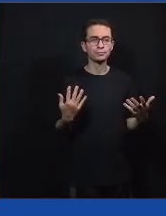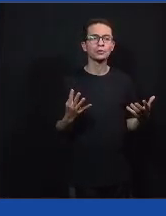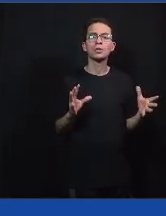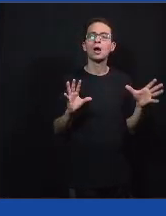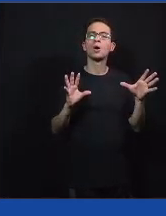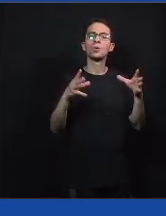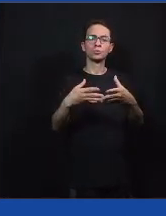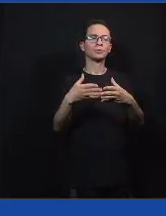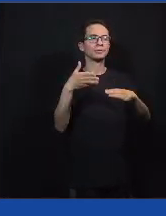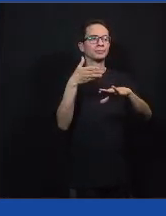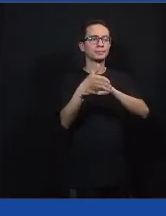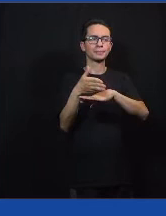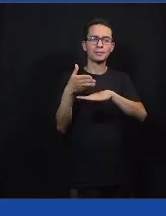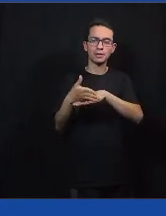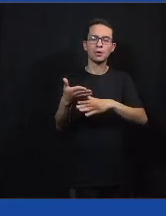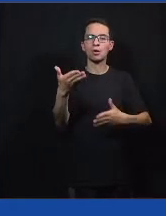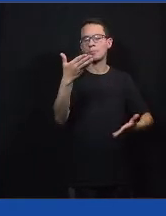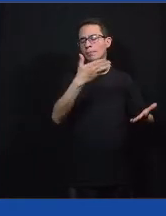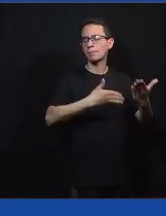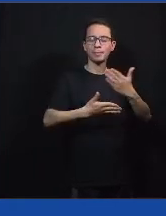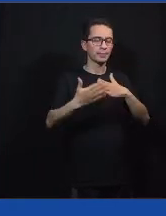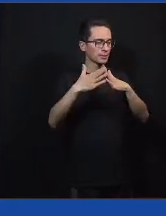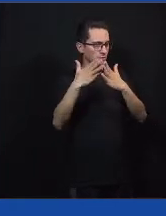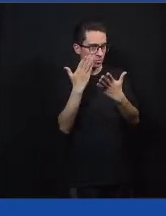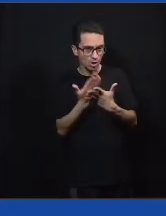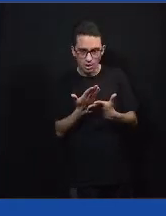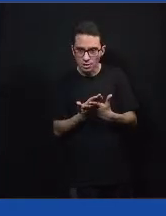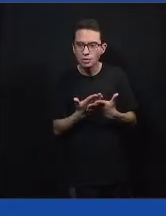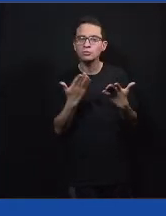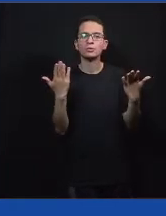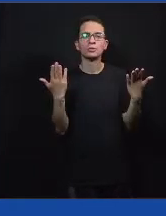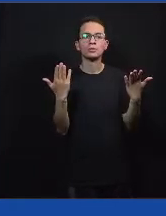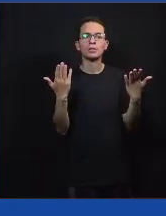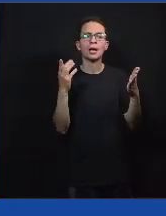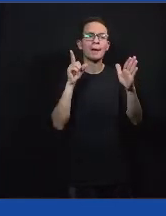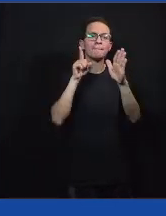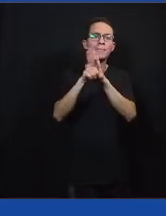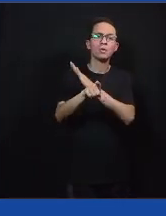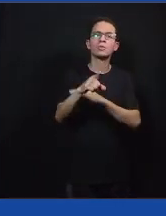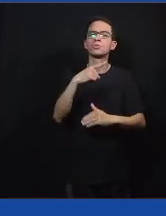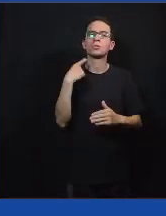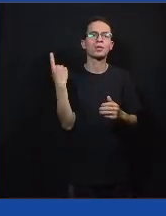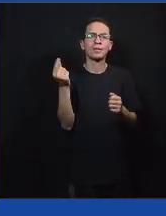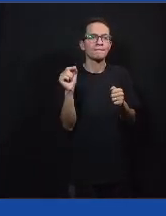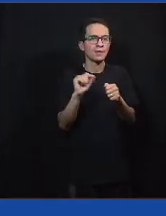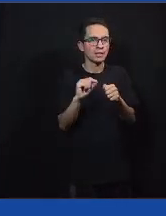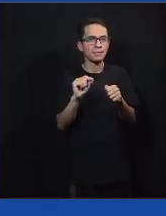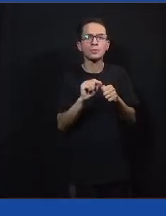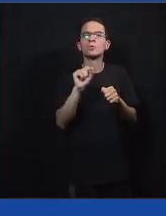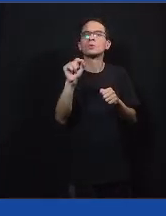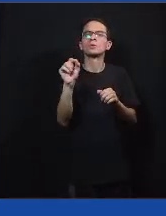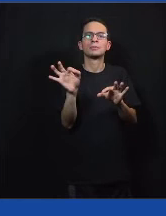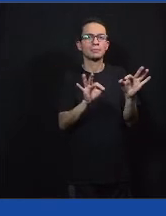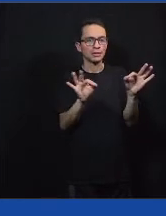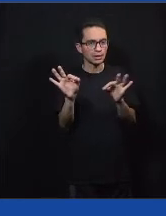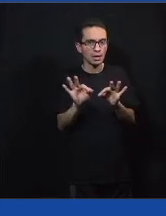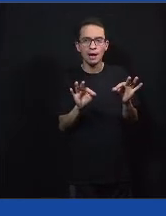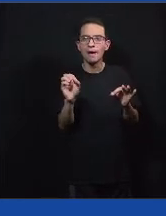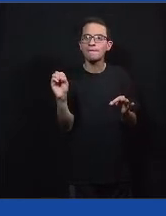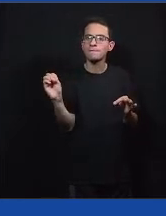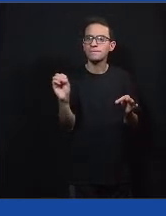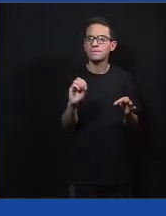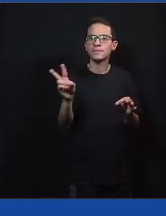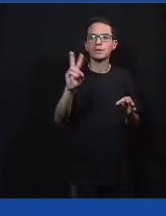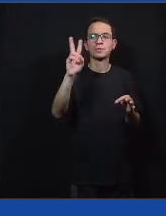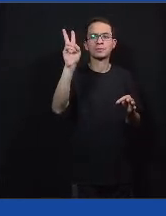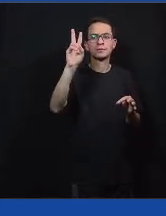iniciativas, coletivos, órgãos colegiados, como é que a gente se prepara para agir? E valores? A gente viu agora